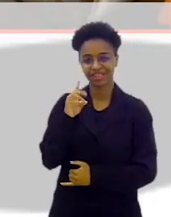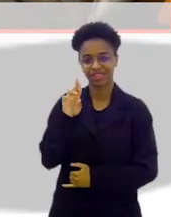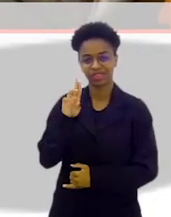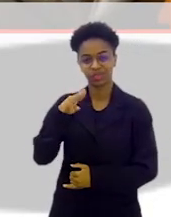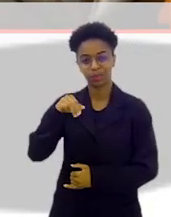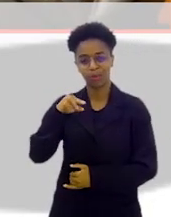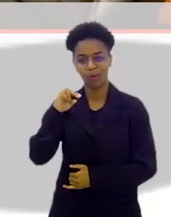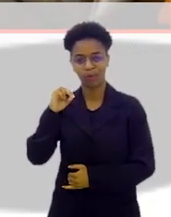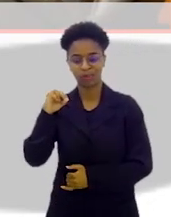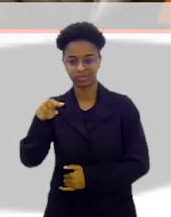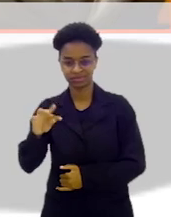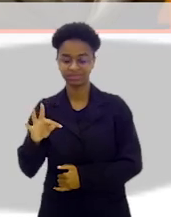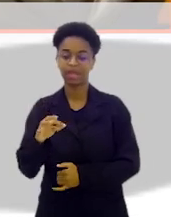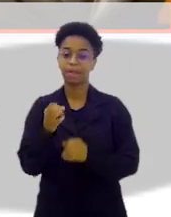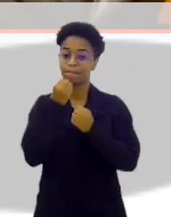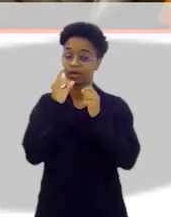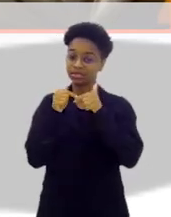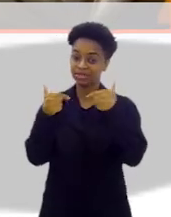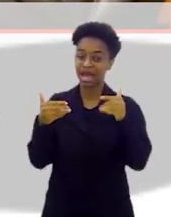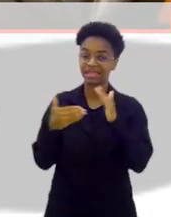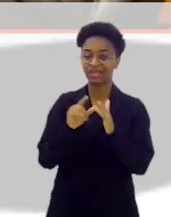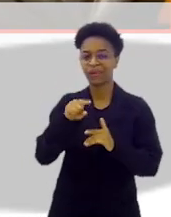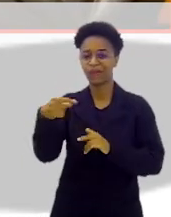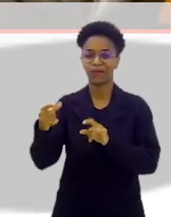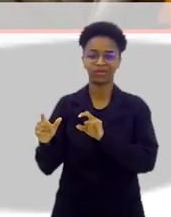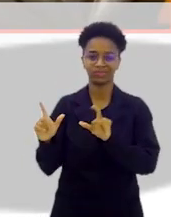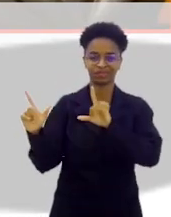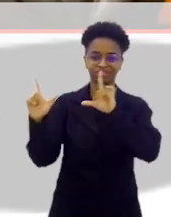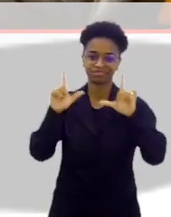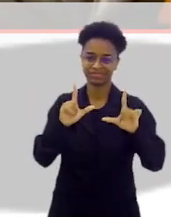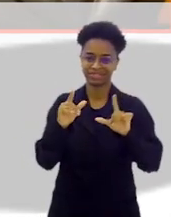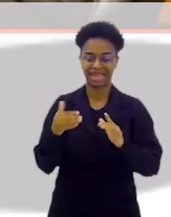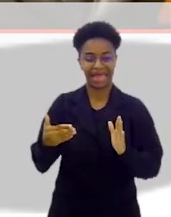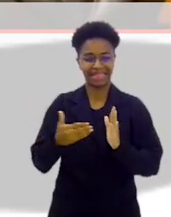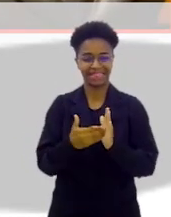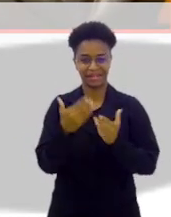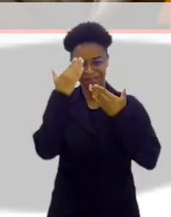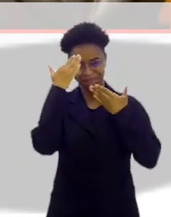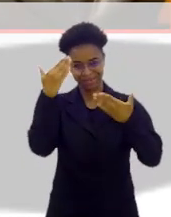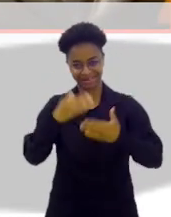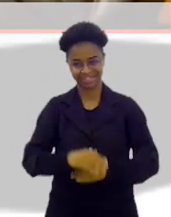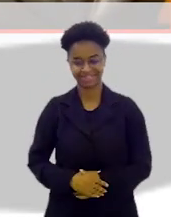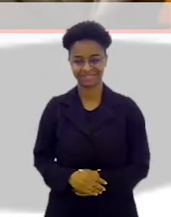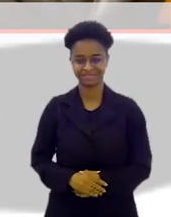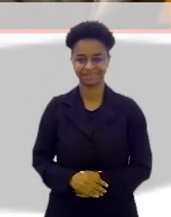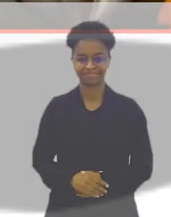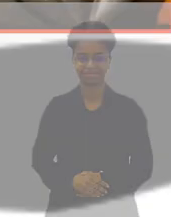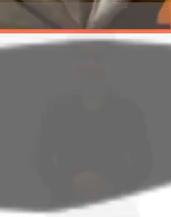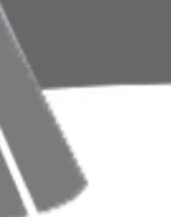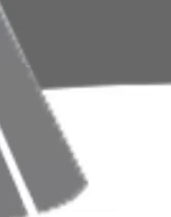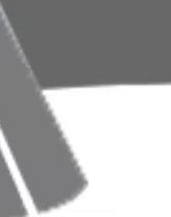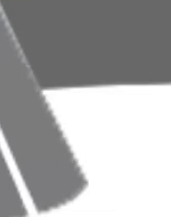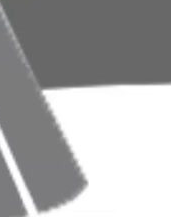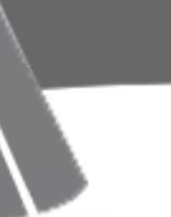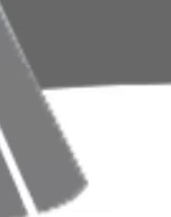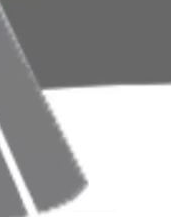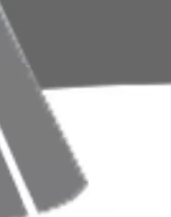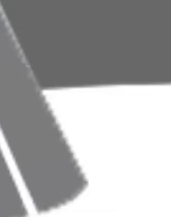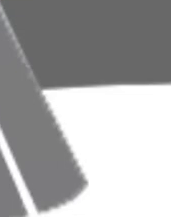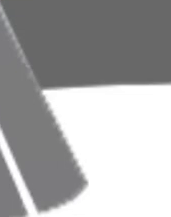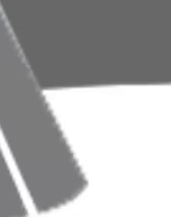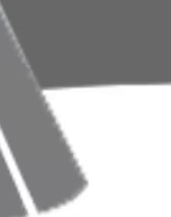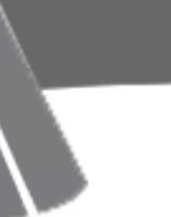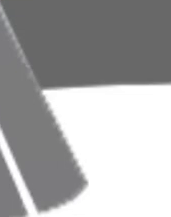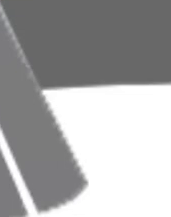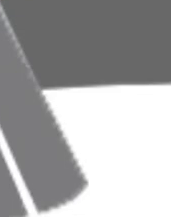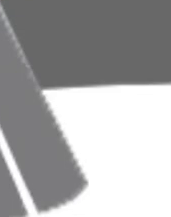querido Drummond. Boa sorte e até o próximo programa. Até. Muito obrigado. Até..folgam. Até.